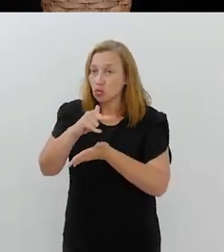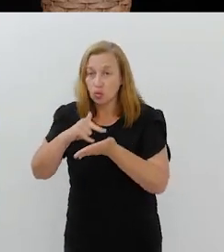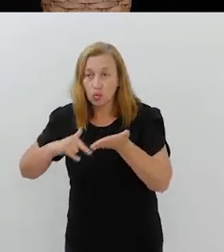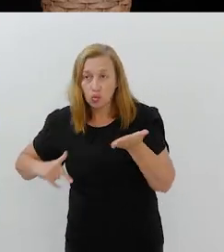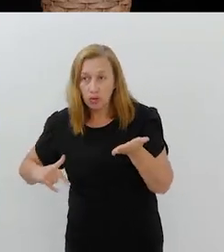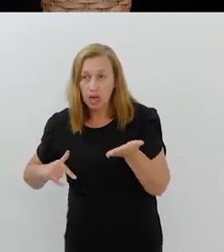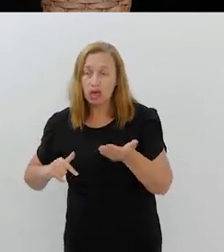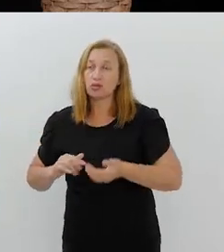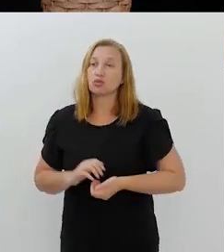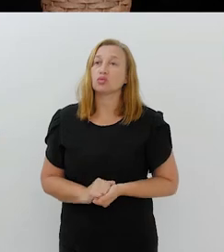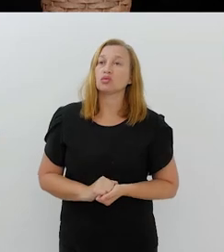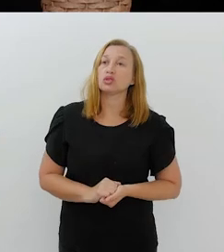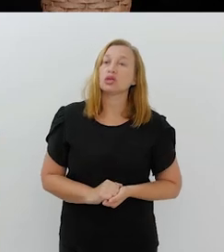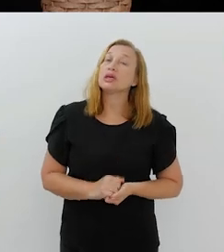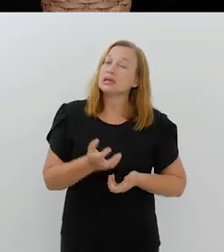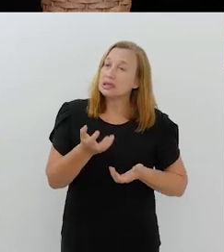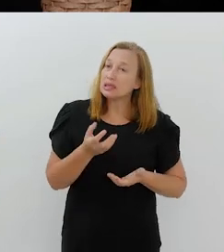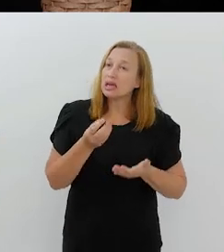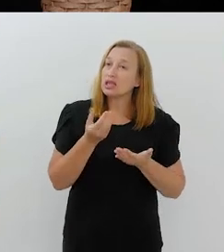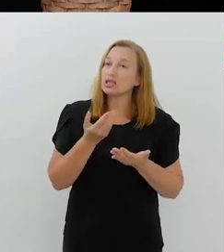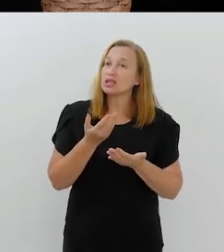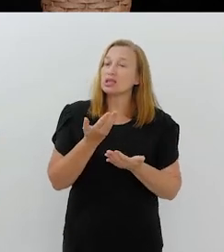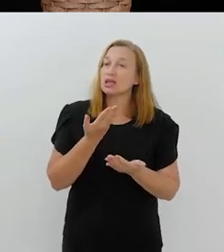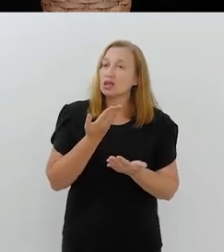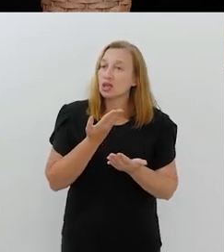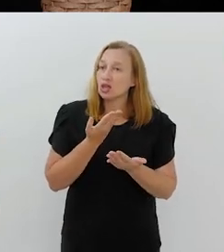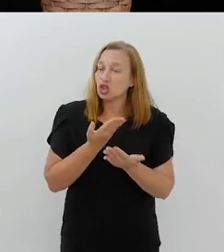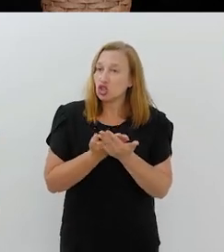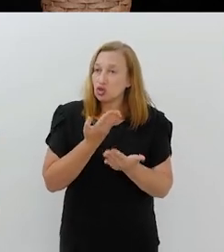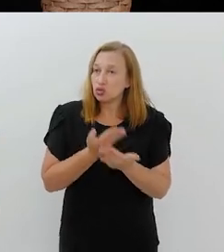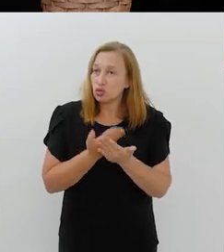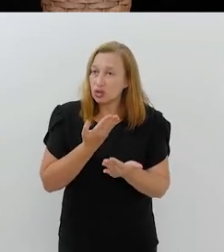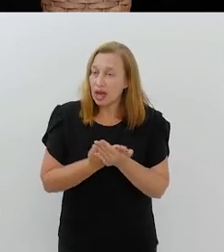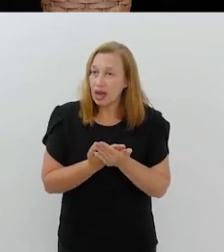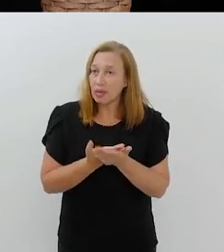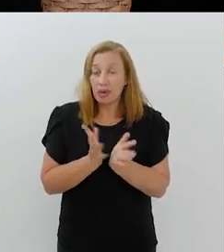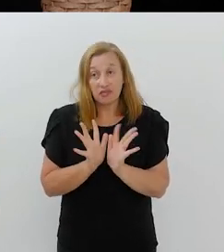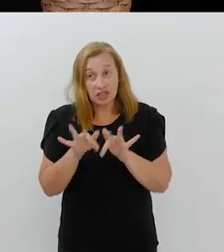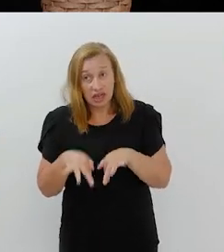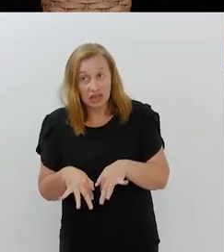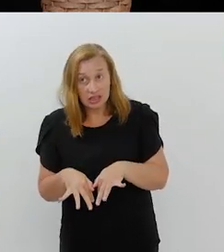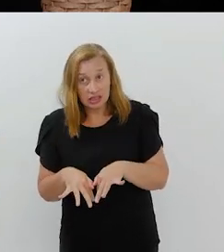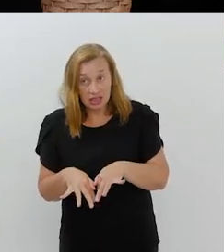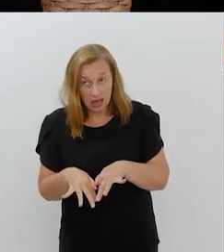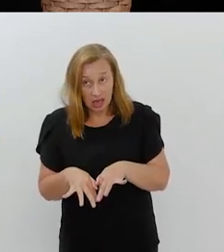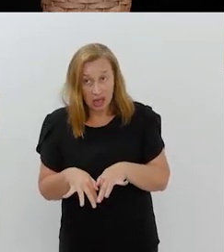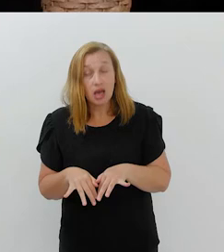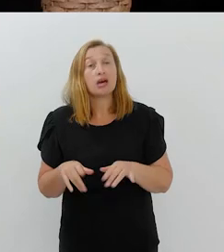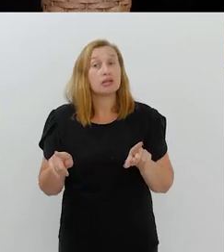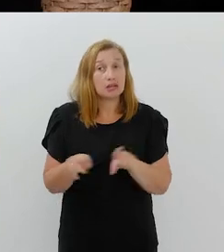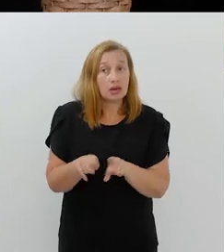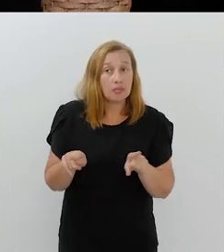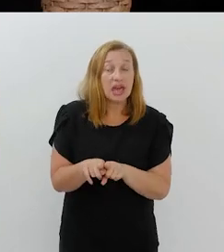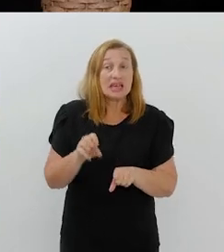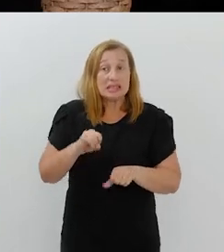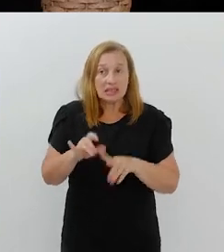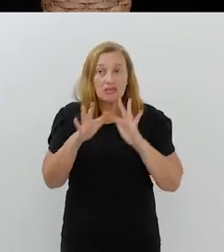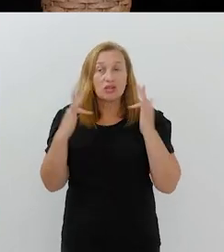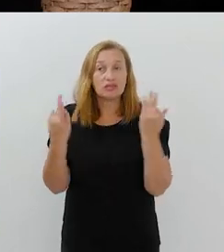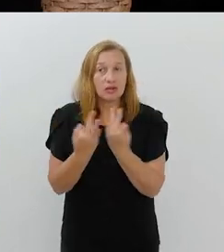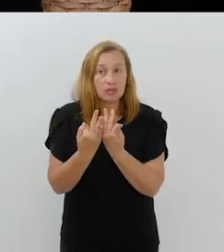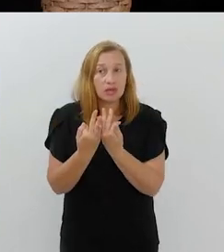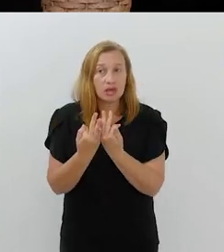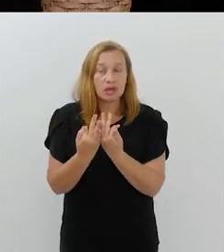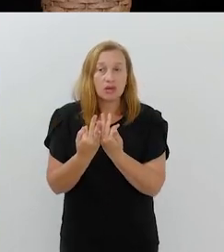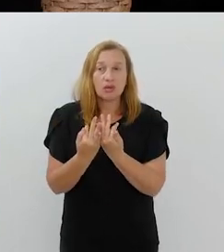Porque aí nós íamos tirar o documento, se eles quisessem fazer o supletivo também, então daria. Bem, e